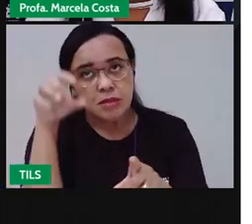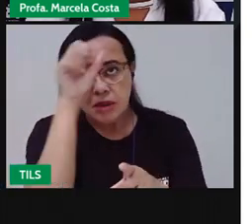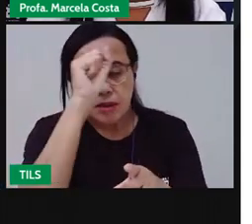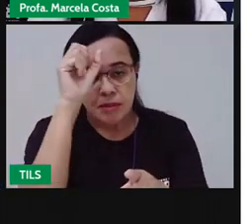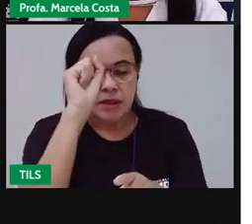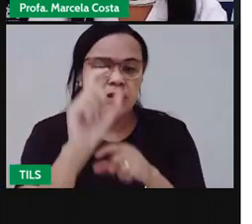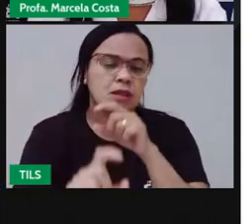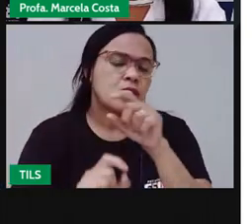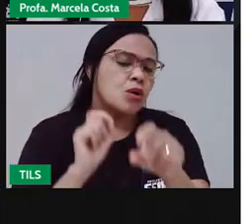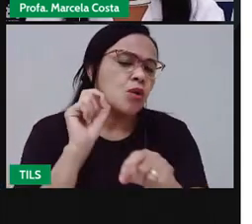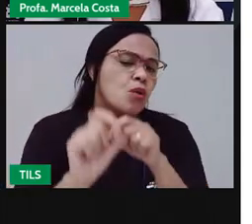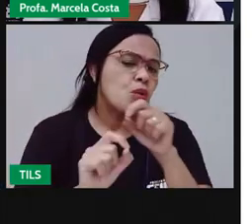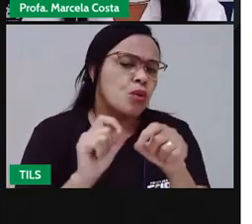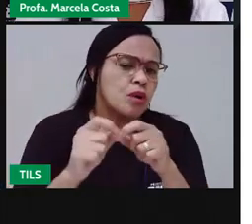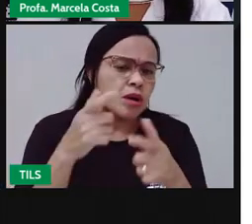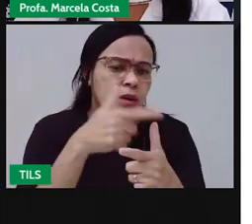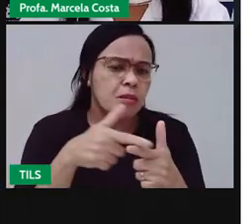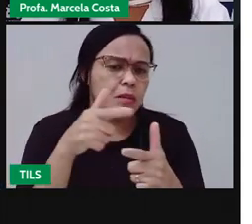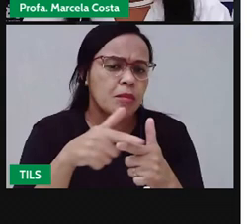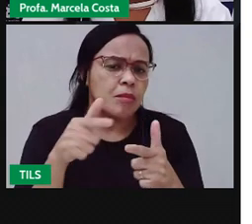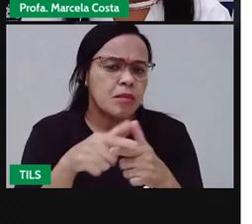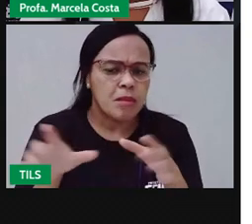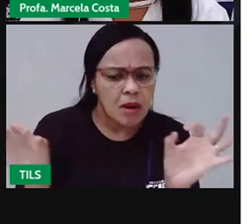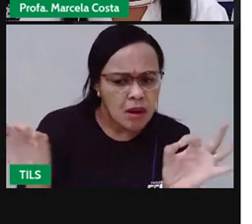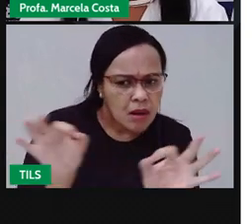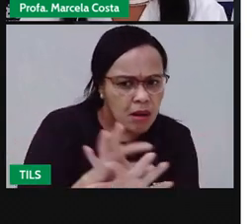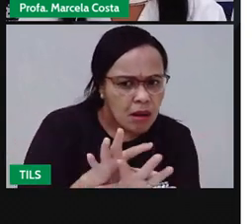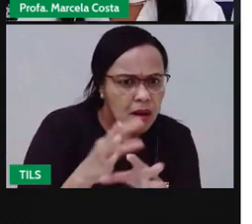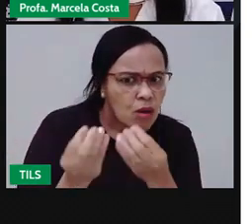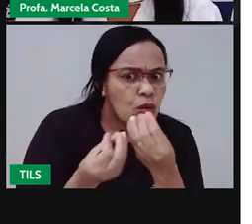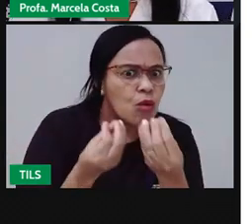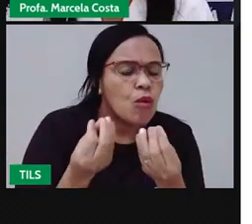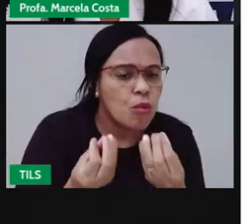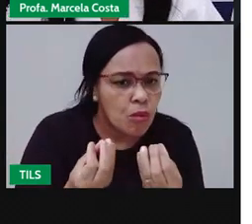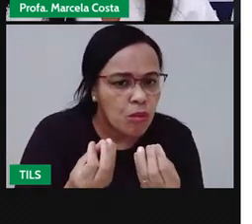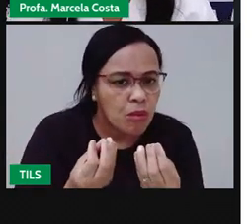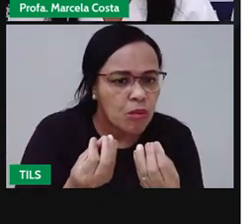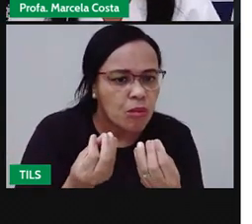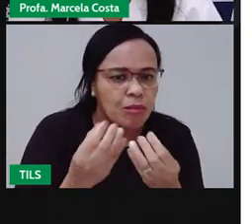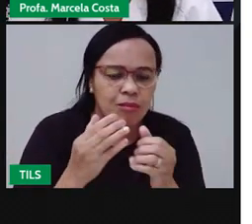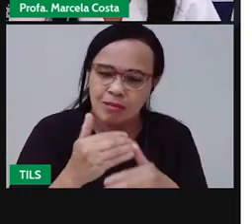campo aditivo, tá bom? Então, crianças,